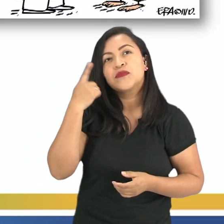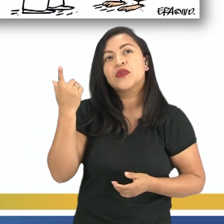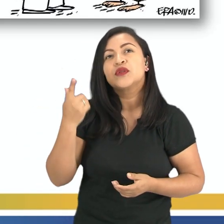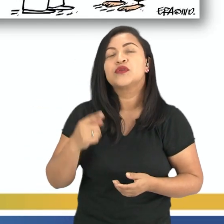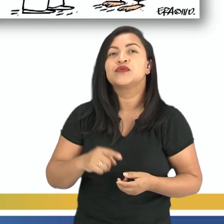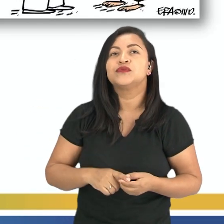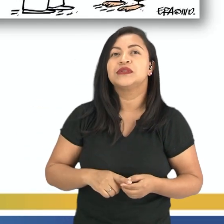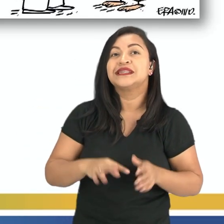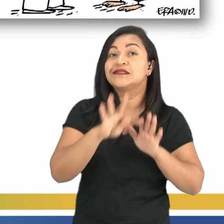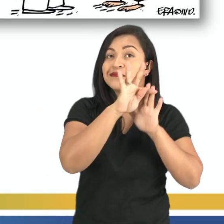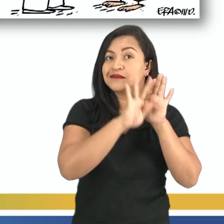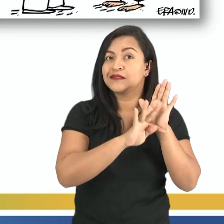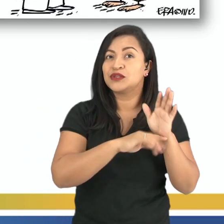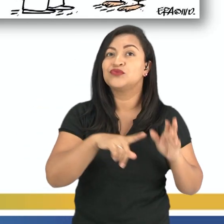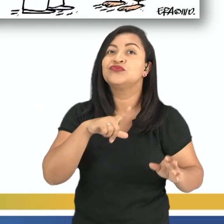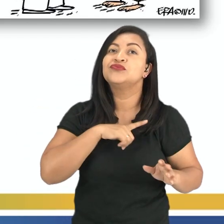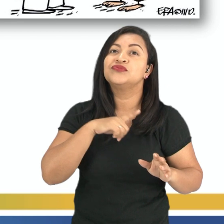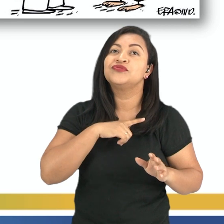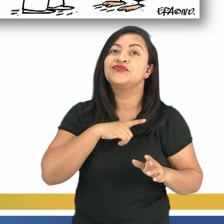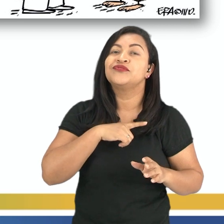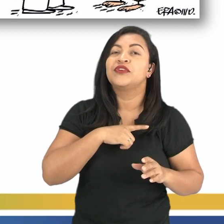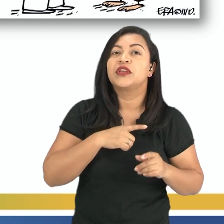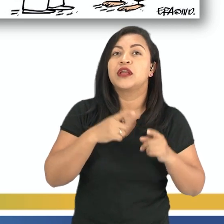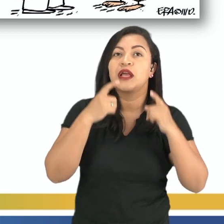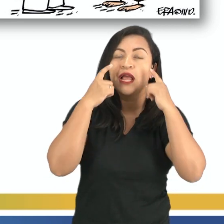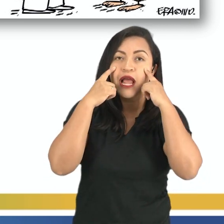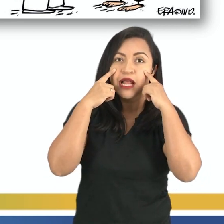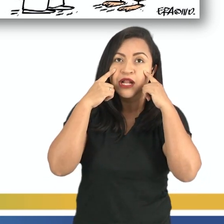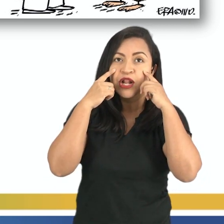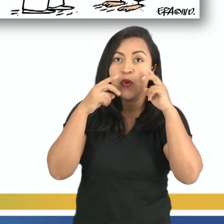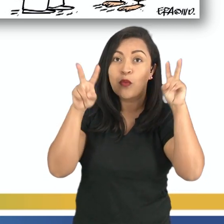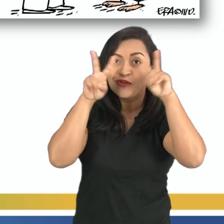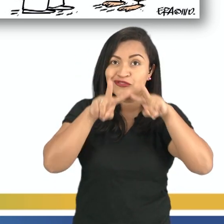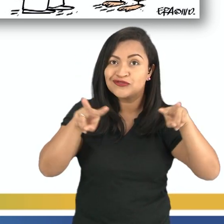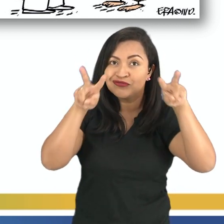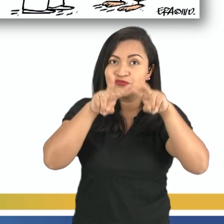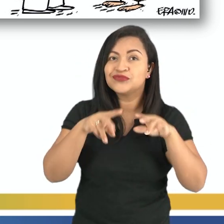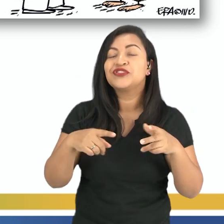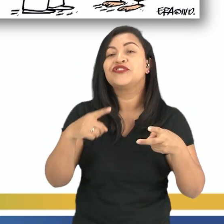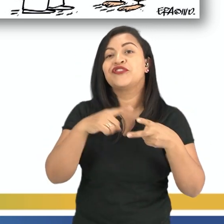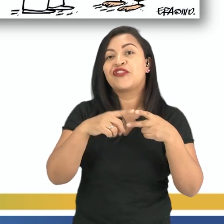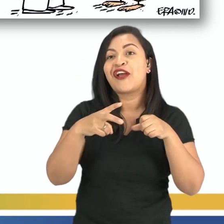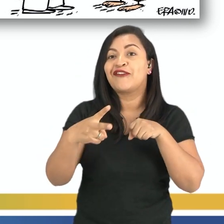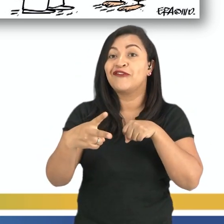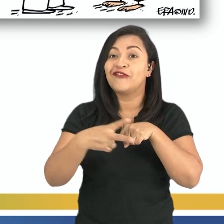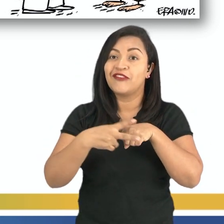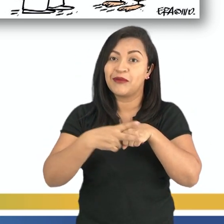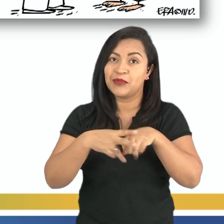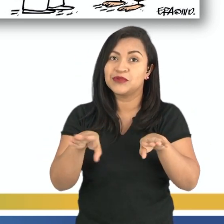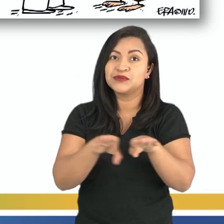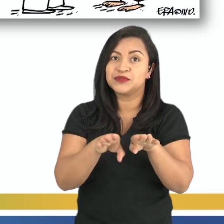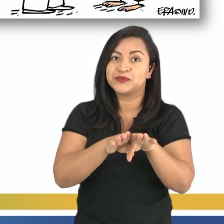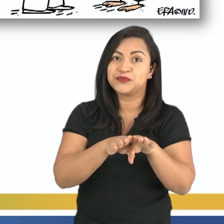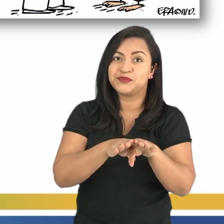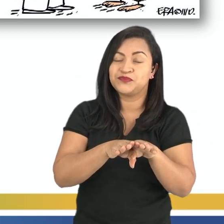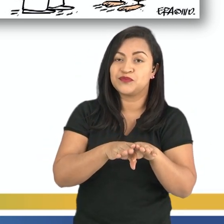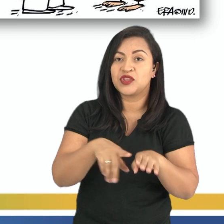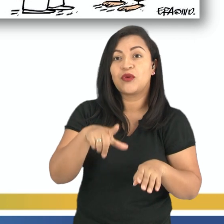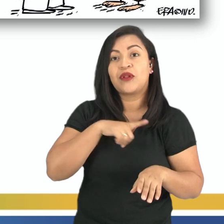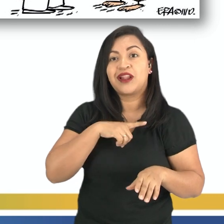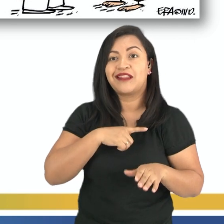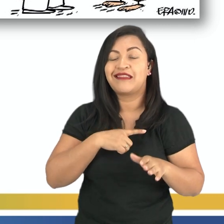esse texto, ele possui elementos da linguagem visual e da linguagem verbal. A linguagem visual, ela é composta por